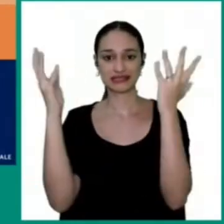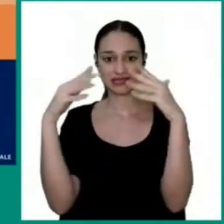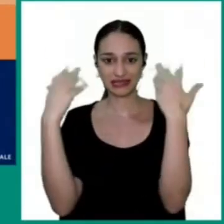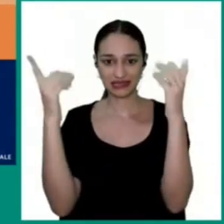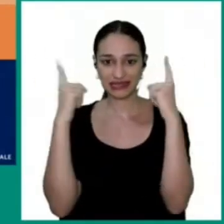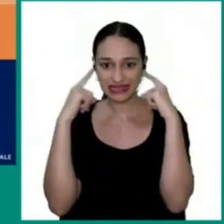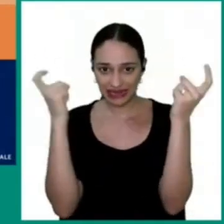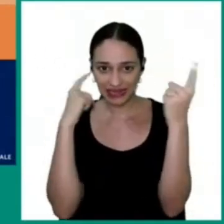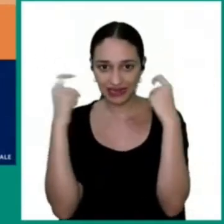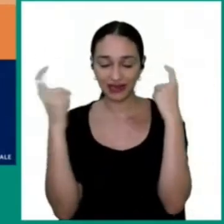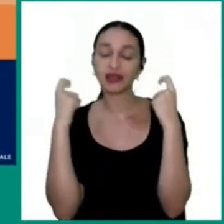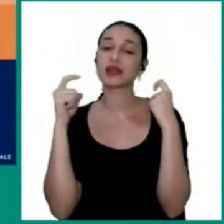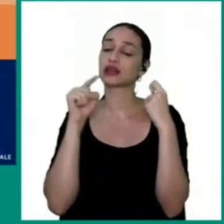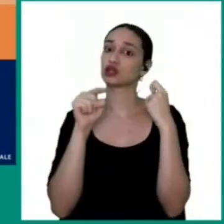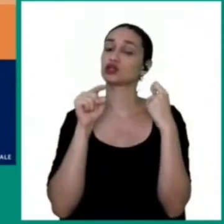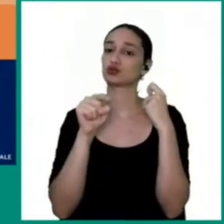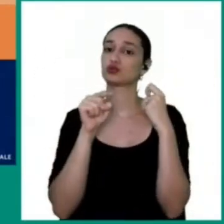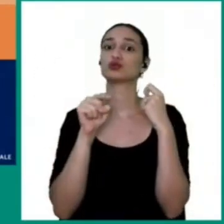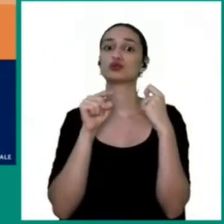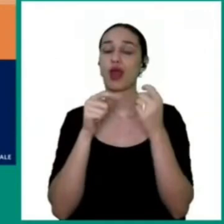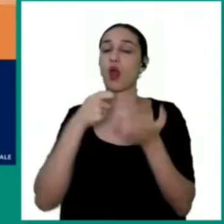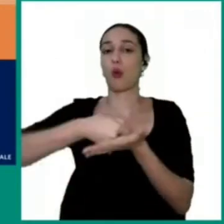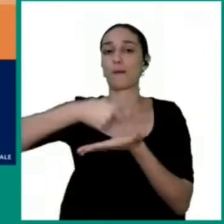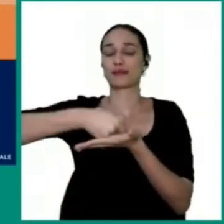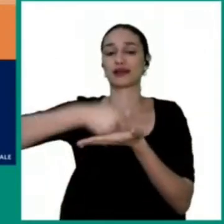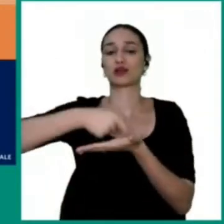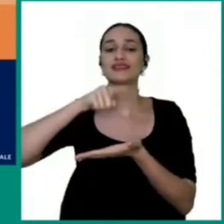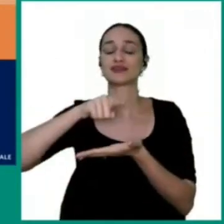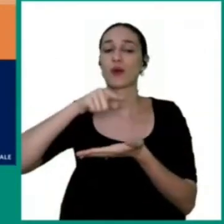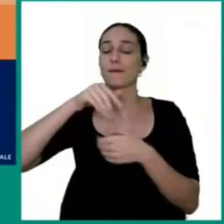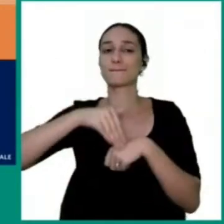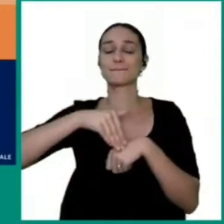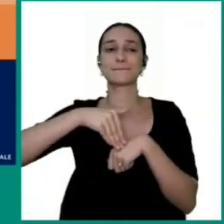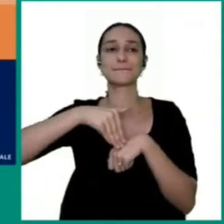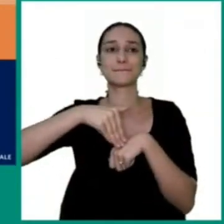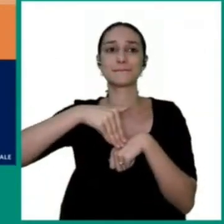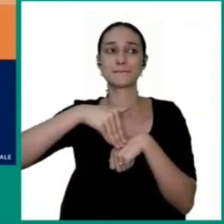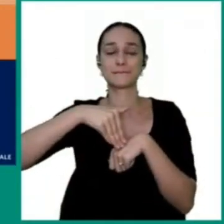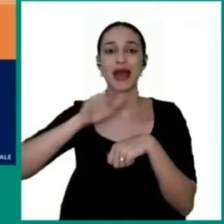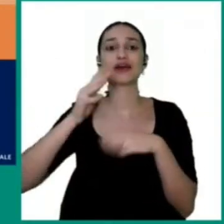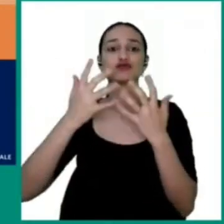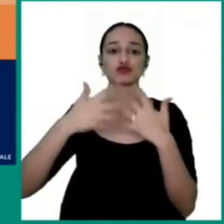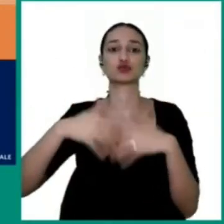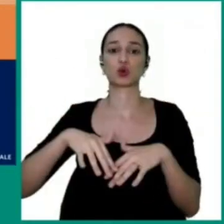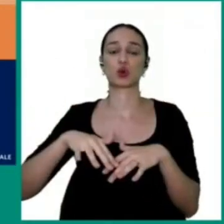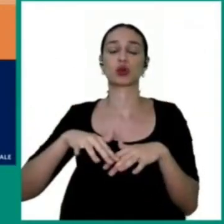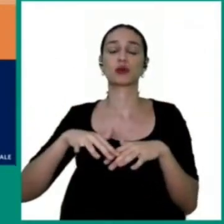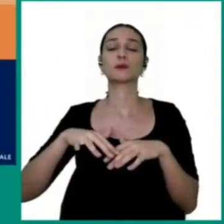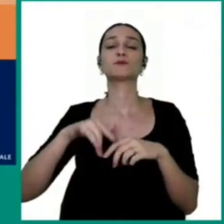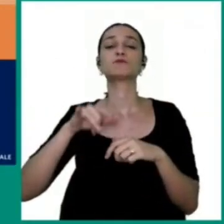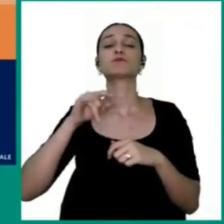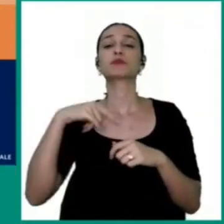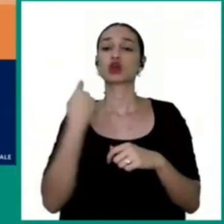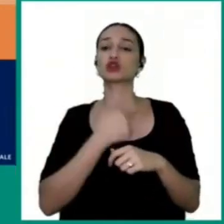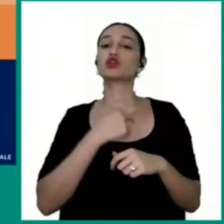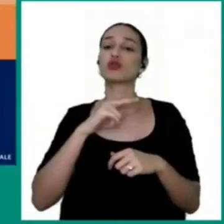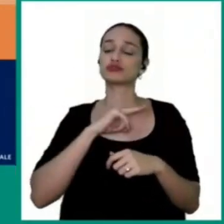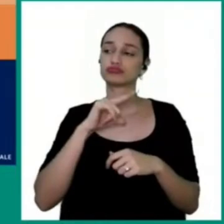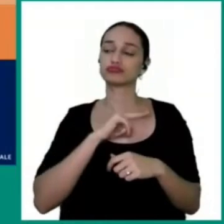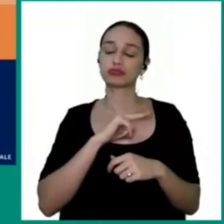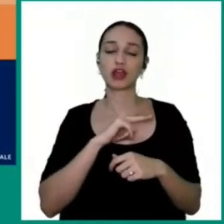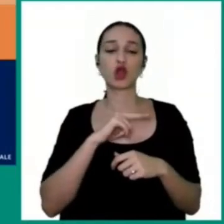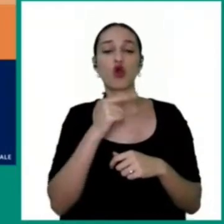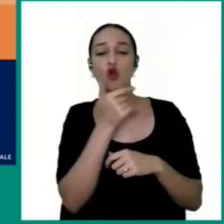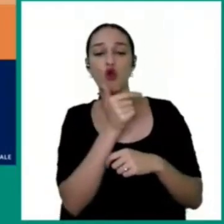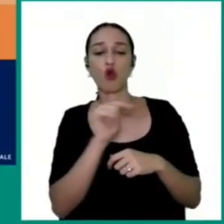sirene é o principal sistema mais eficaz. Além disso, como foi apresentado pela Estela, a gente tem um sistema de redundância através